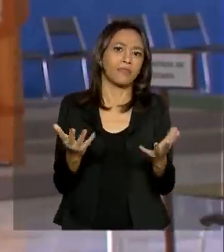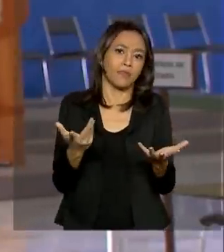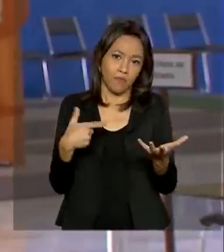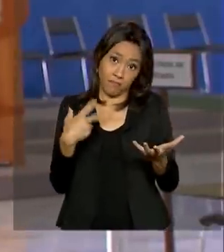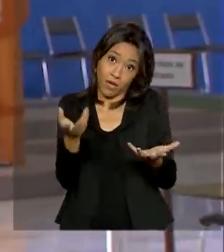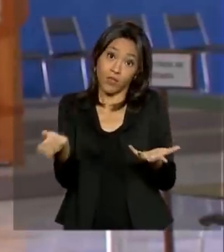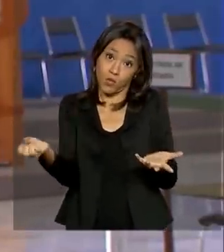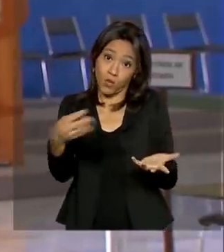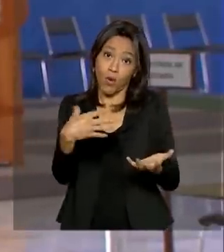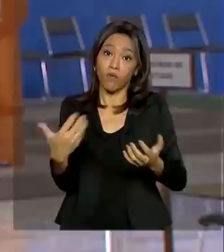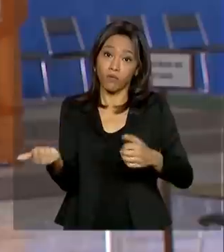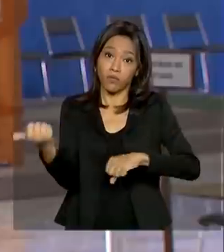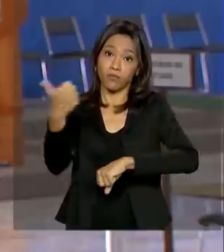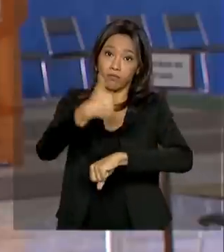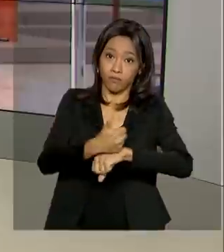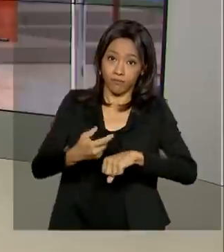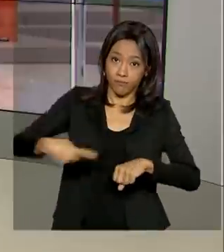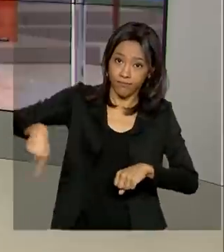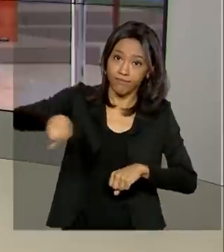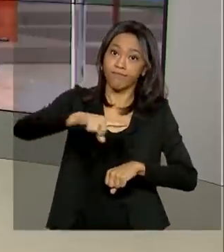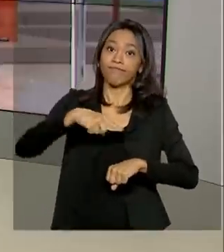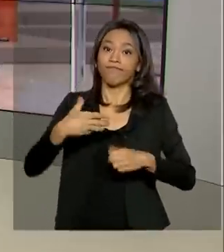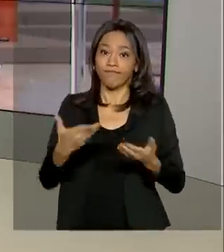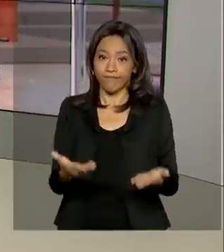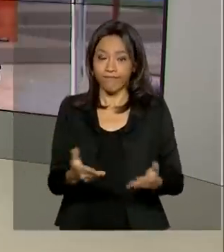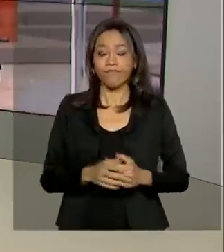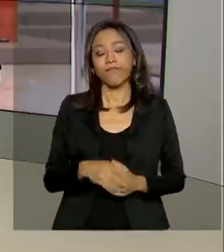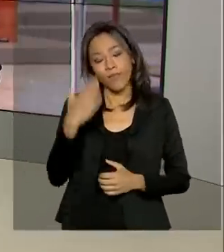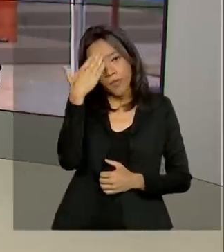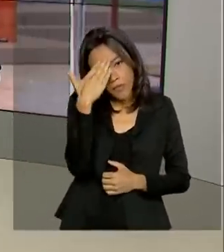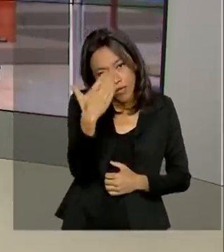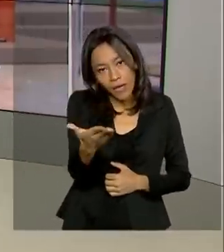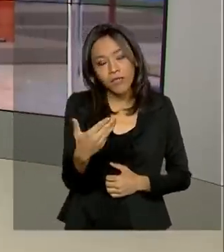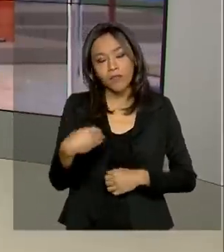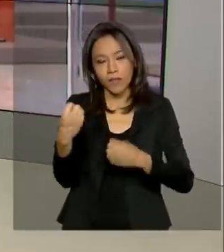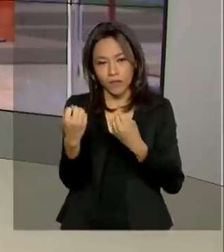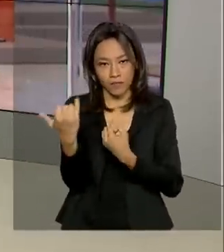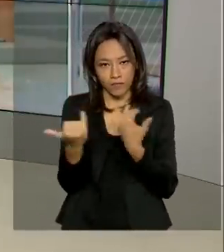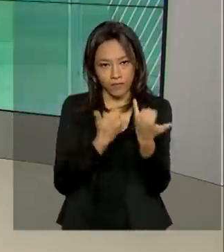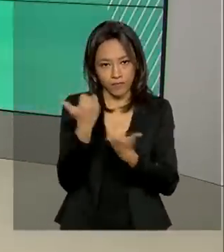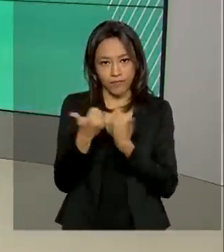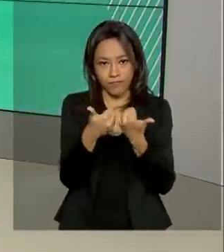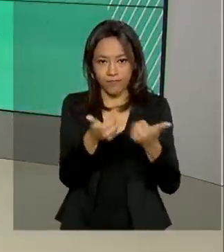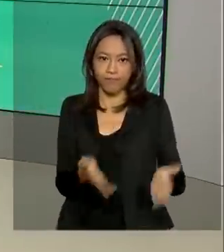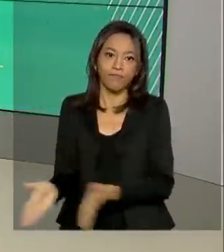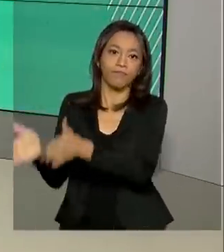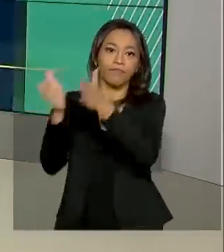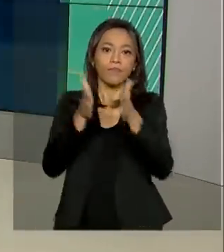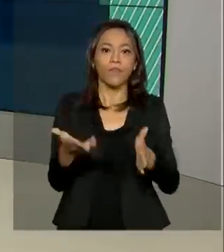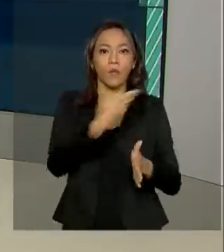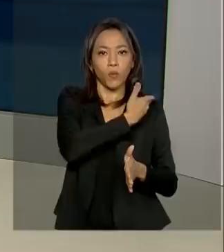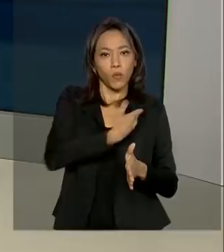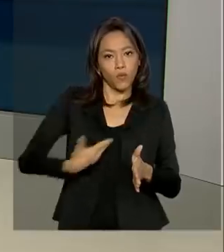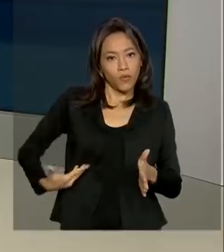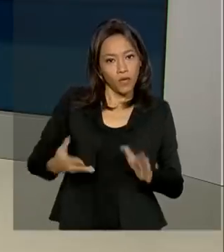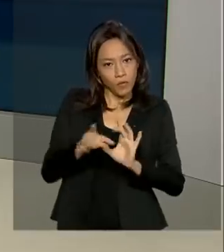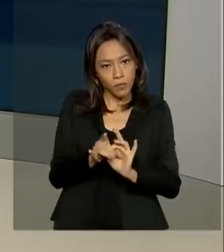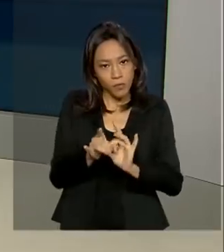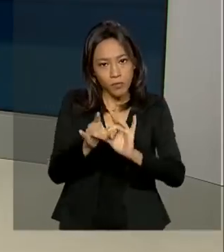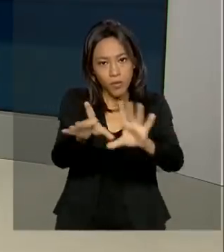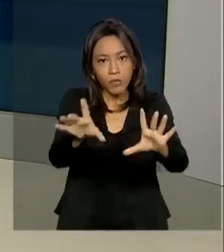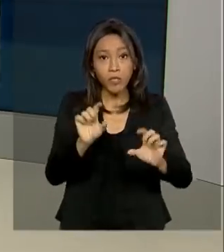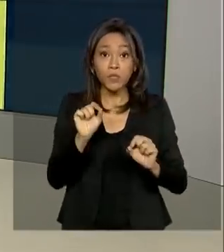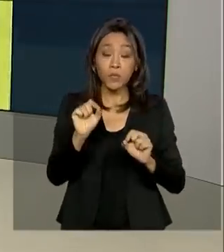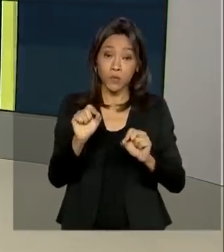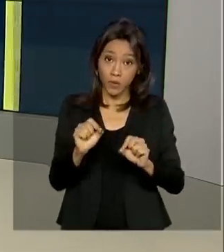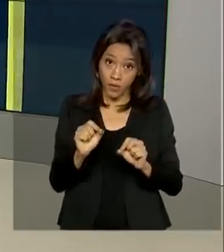posse desses novos ministros, Roberto. Isso mesmo, Márcia. Obrigado pelas informações. Até mais. O governo autorizou a prorrogação automática do